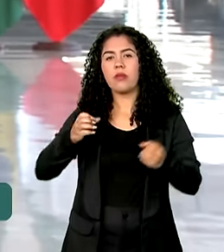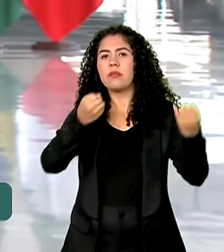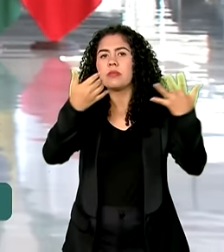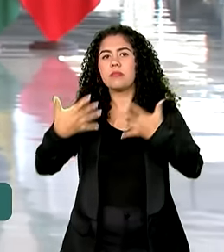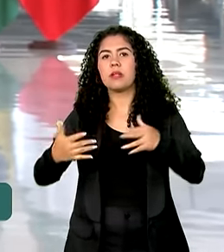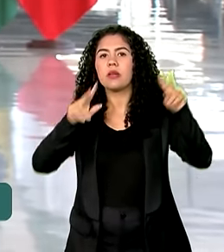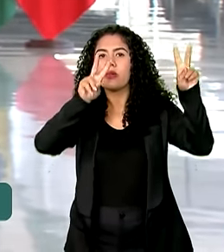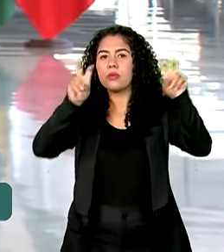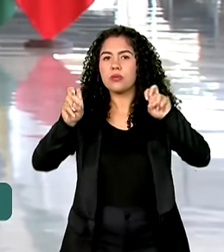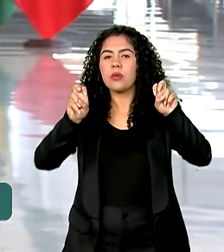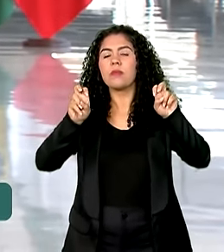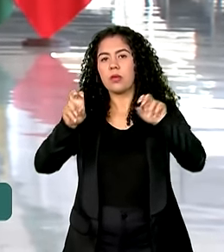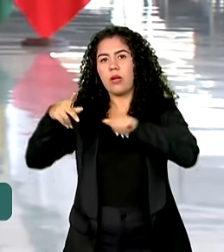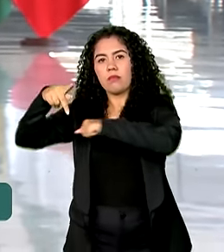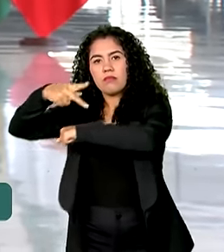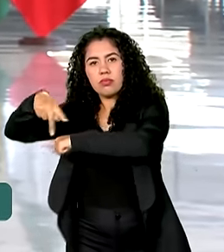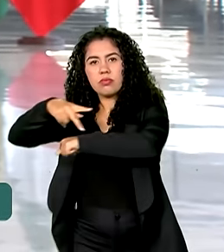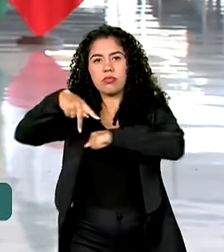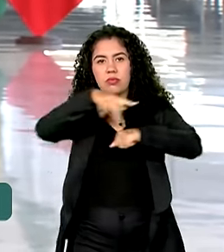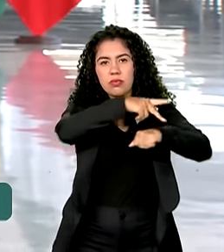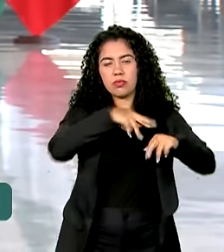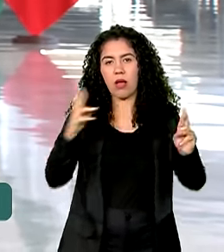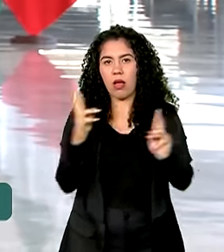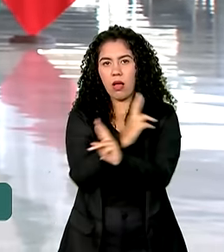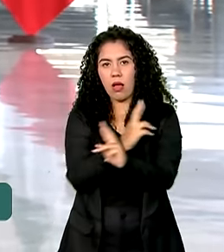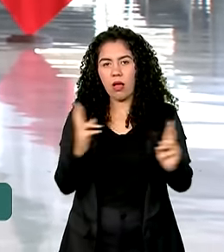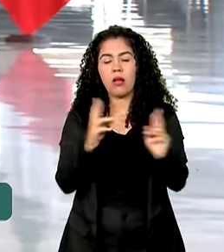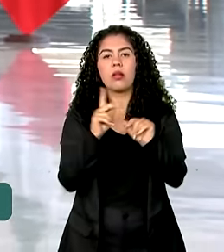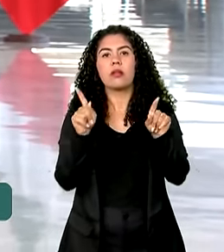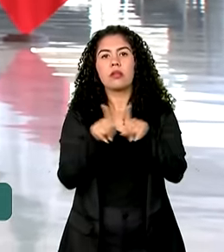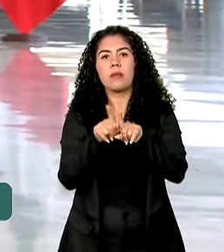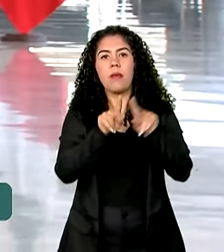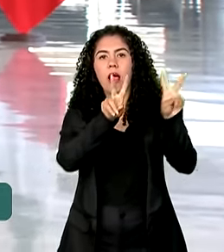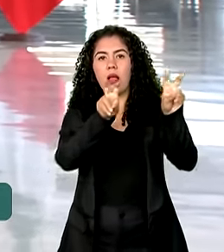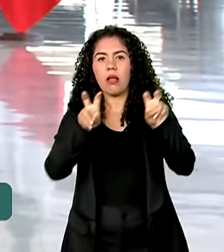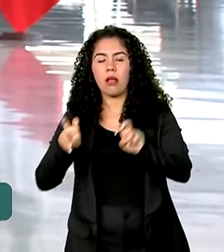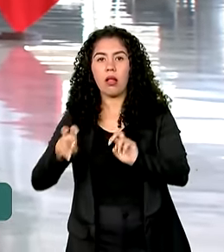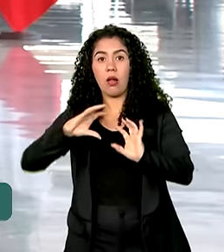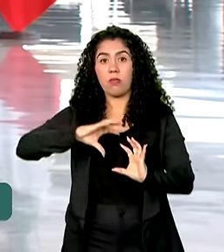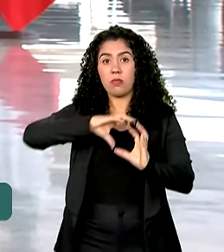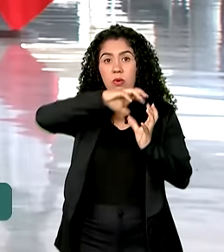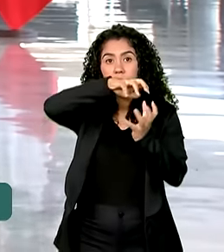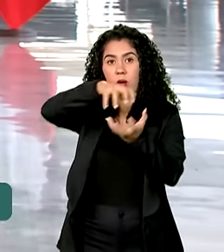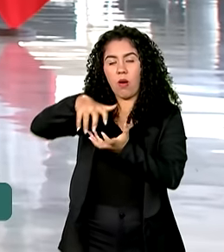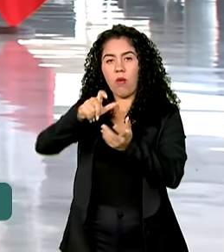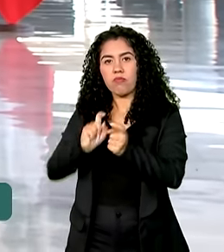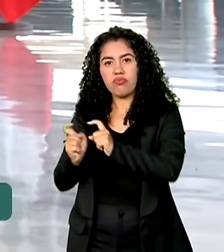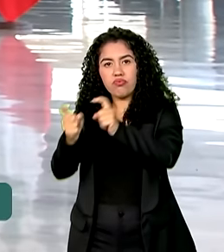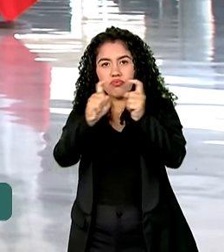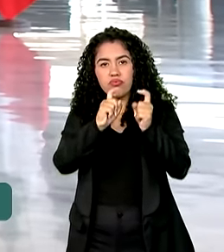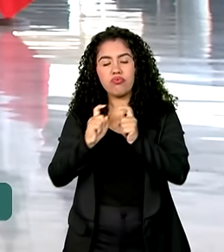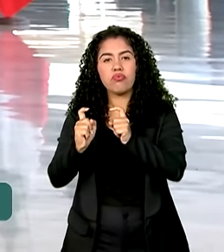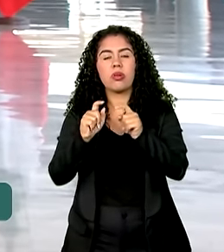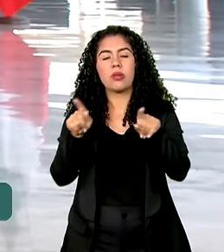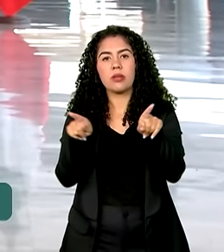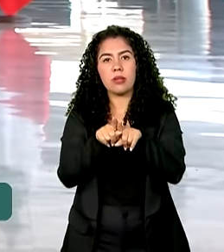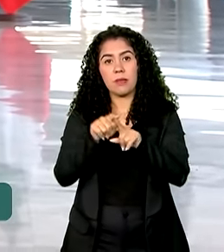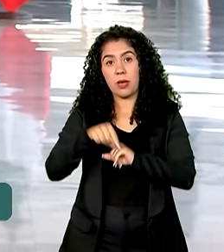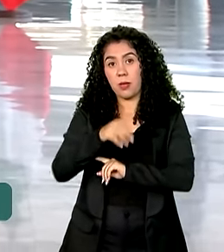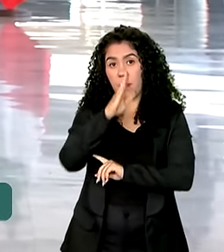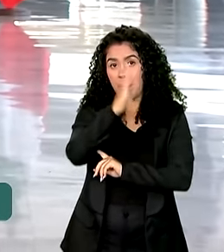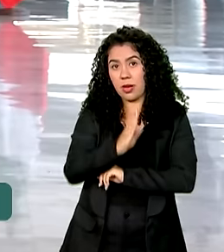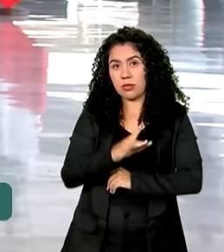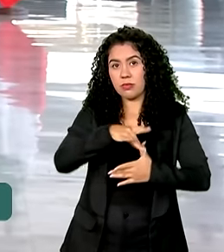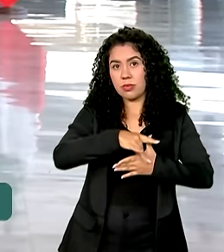relações bilaterais e temas das conjunturas regional e global, como o diálogo entre a presidência brasileira do